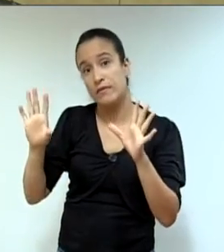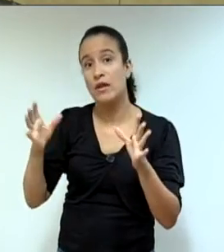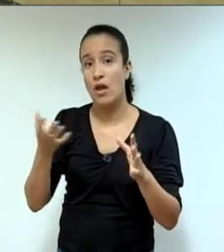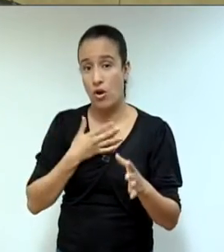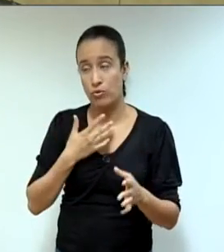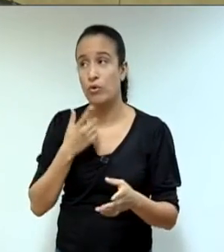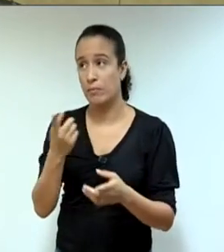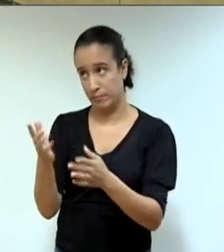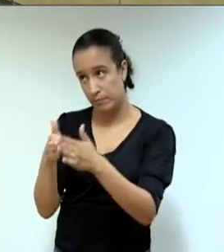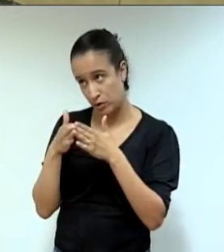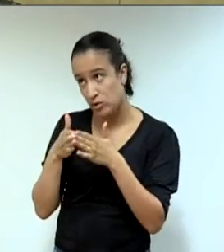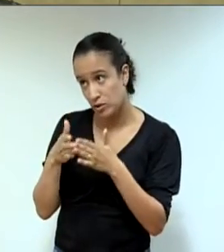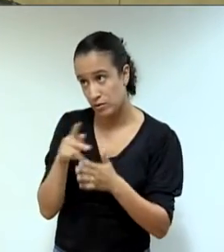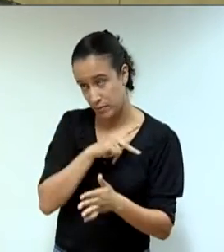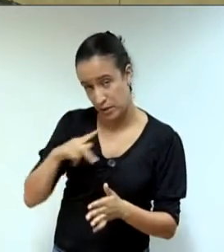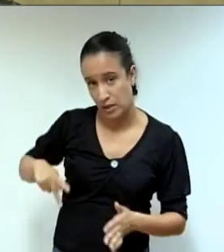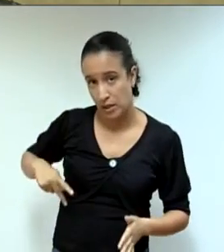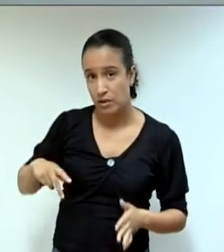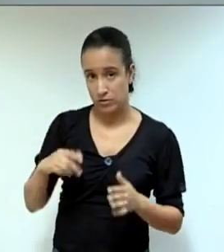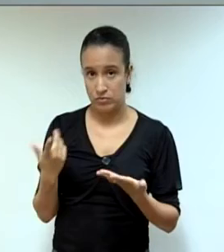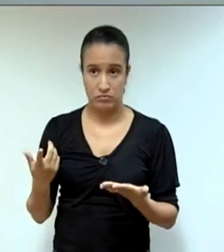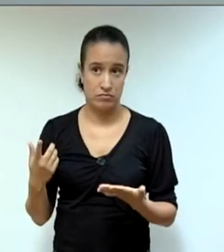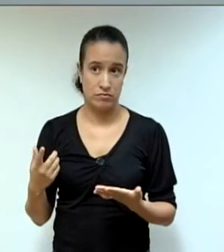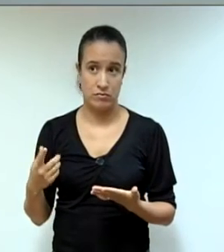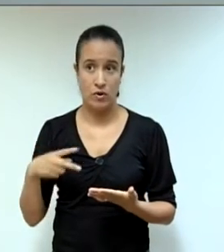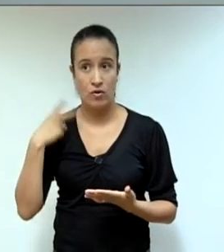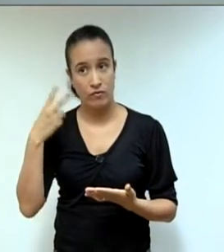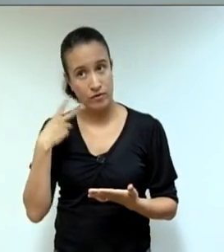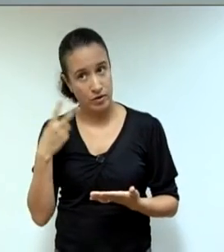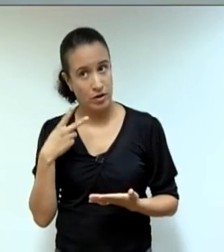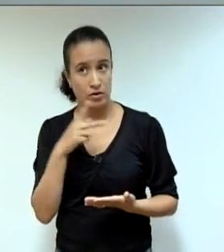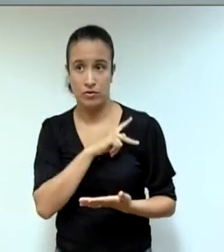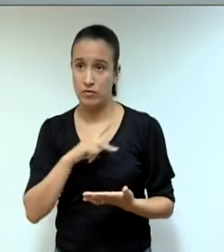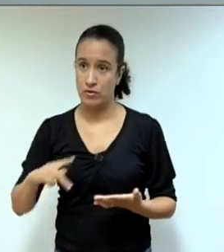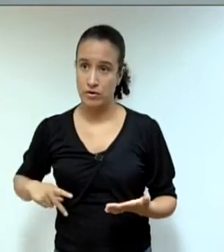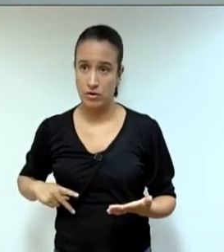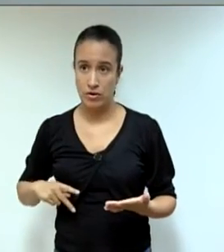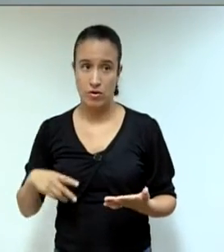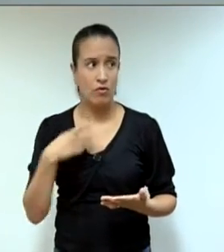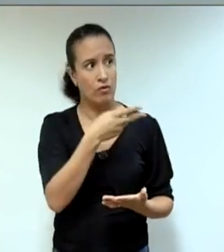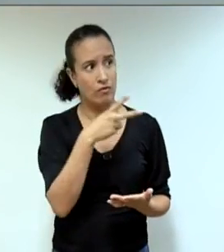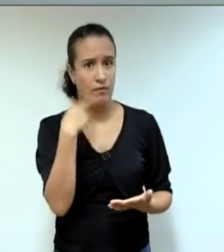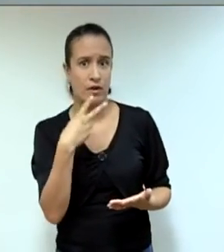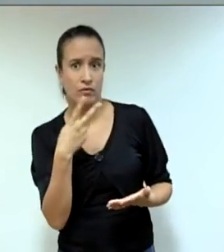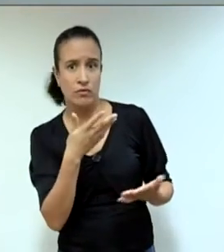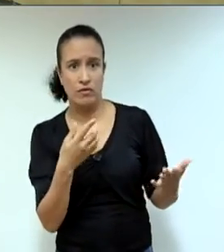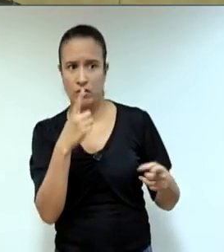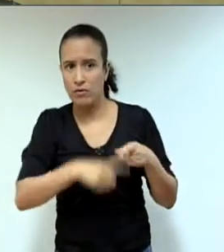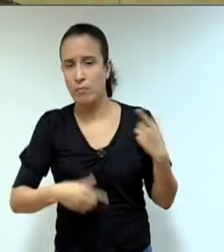Presidente, eu estou... é uma decisão do vereador de estar liberando a palavra ou não do presidente.